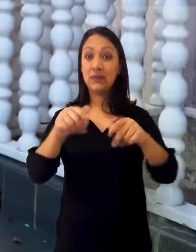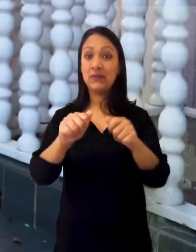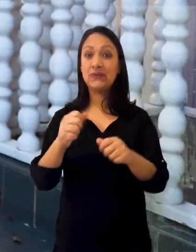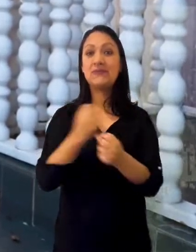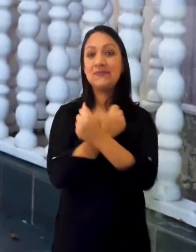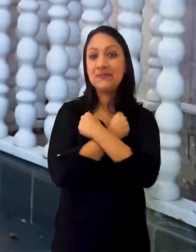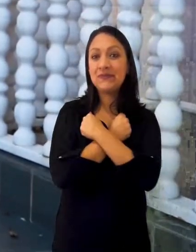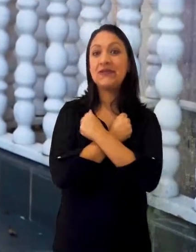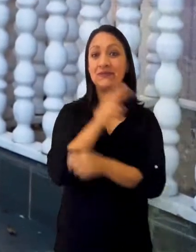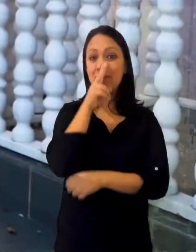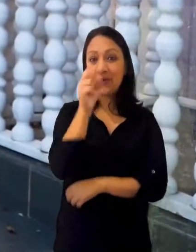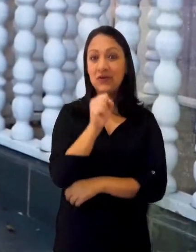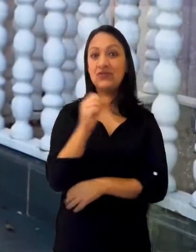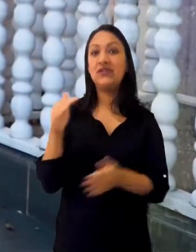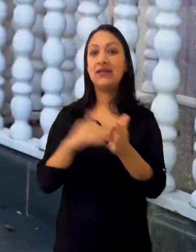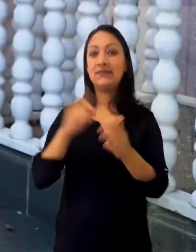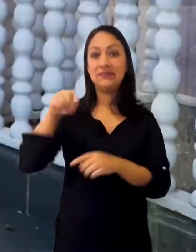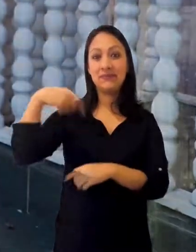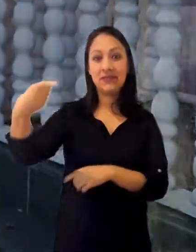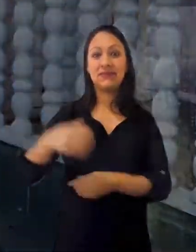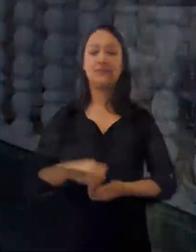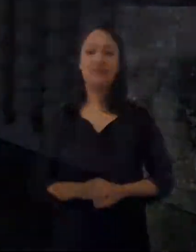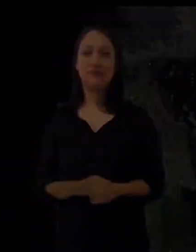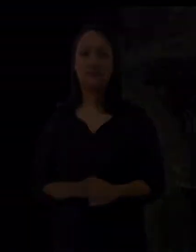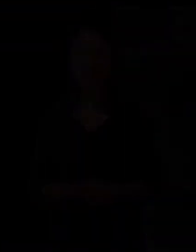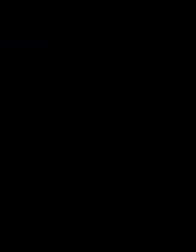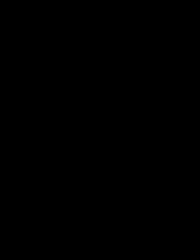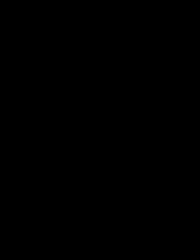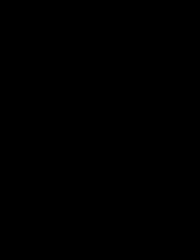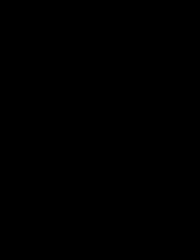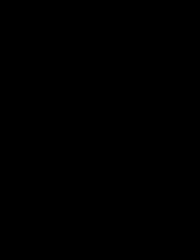Deus abençoe a todos. Um forte abraço. Até mais!